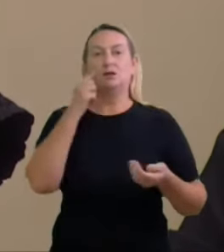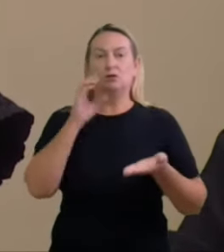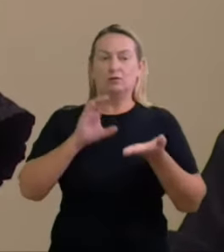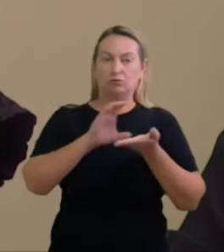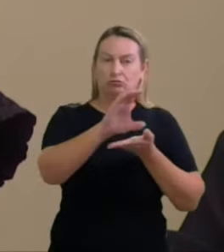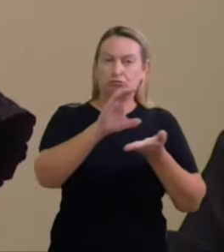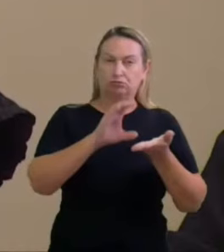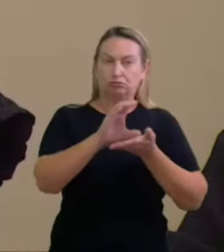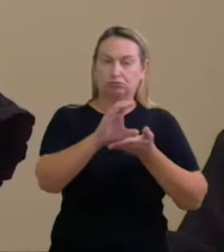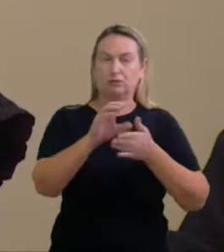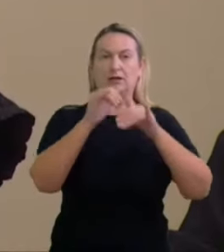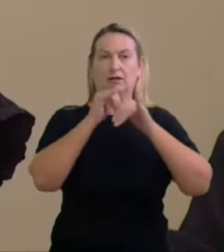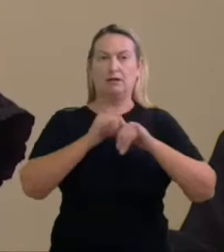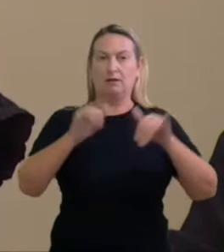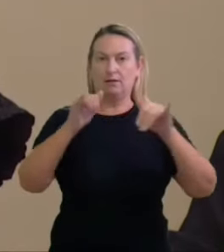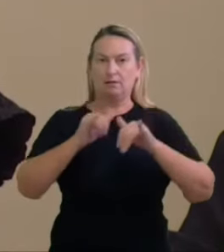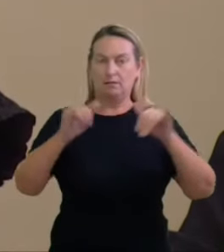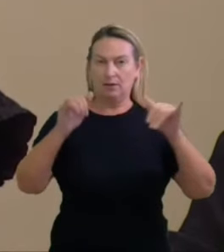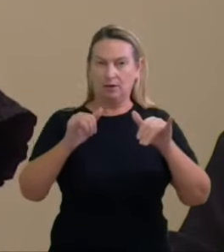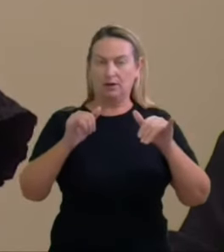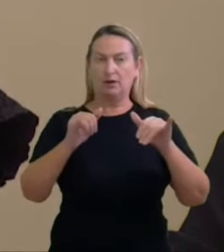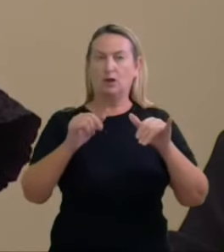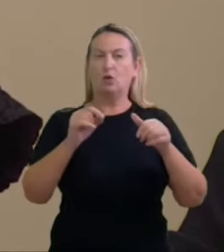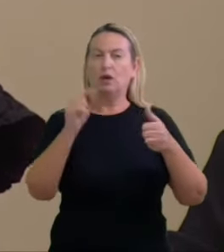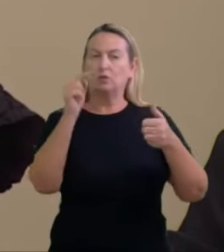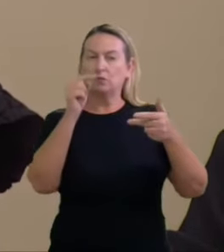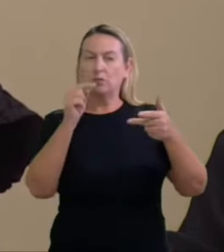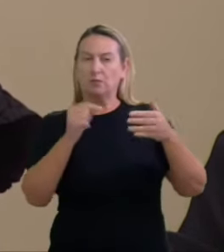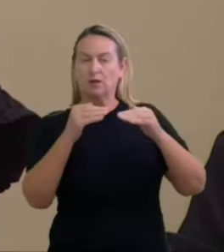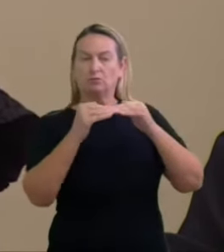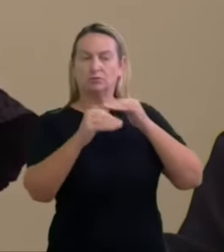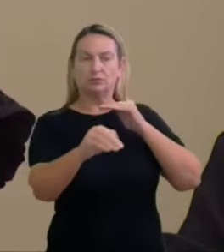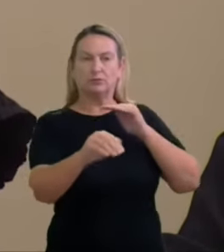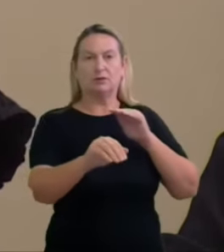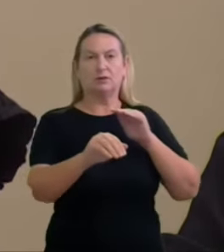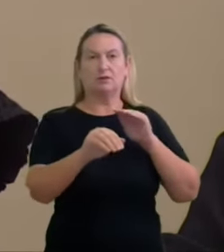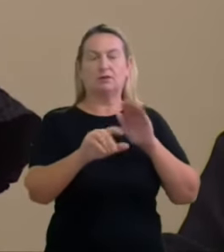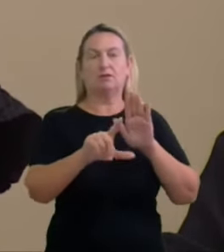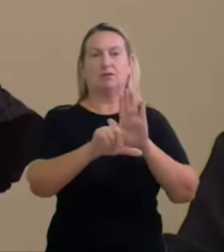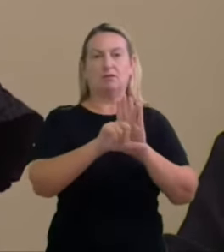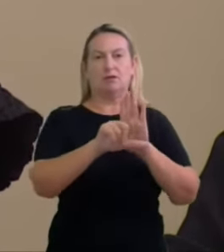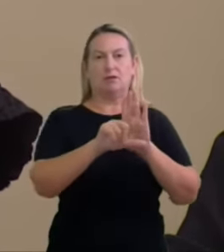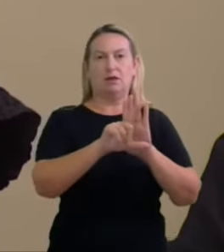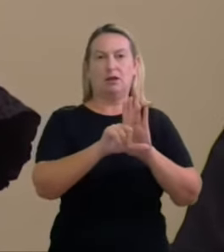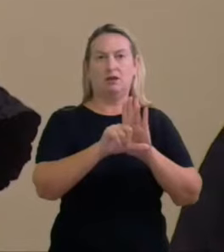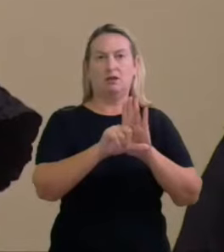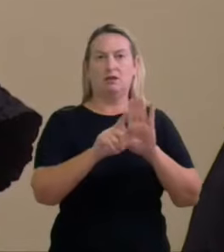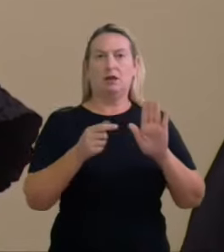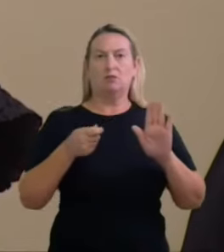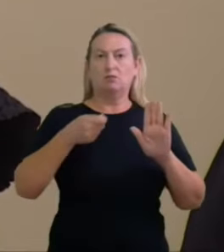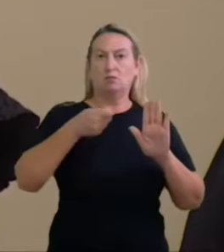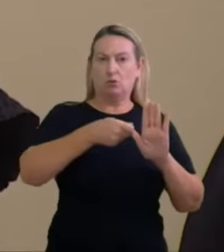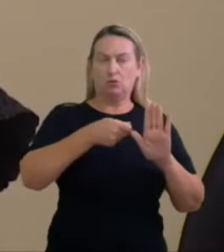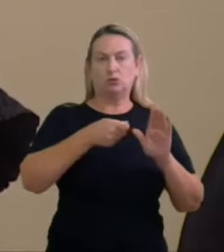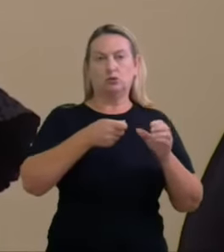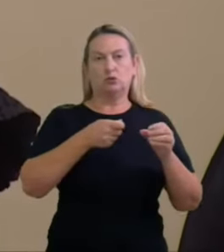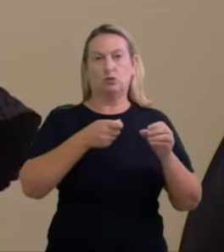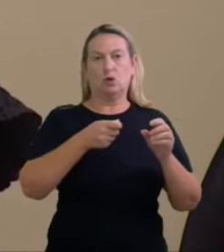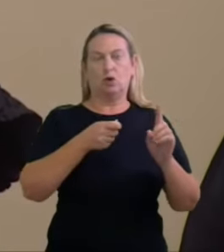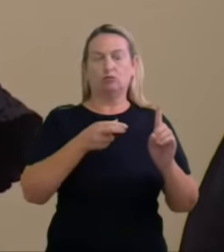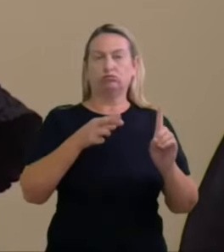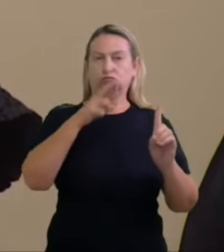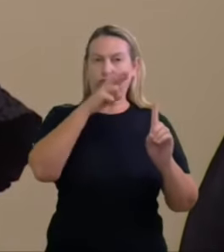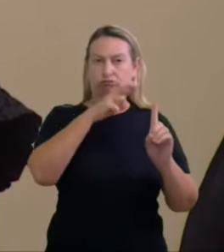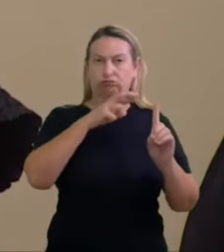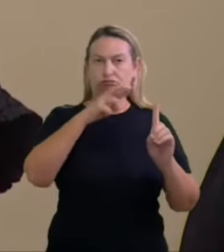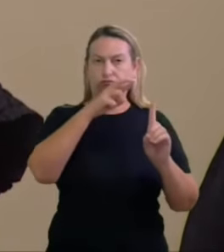imputados aos investigados repousa nesta dificuldade no meu sentir em se definir